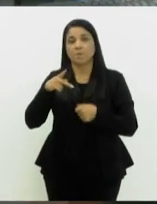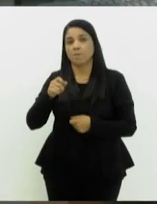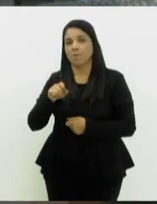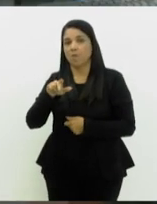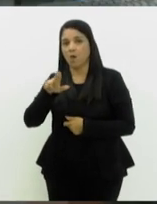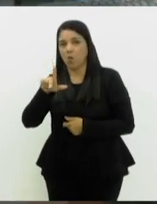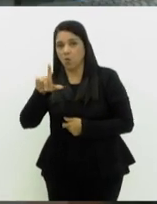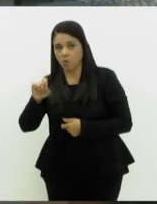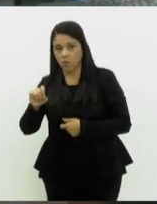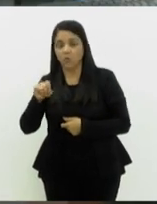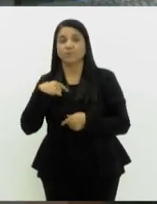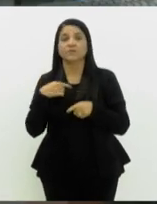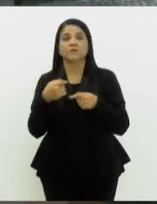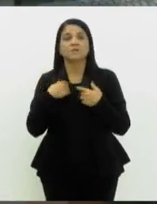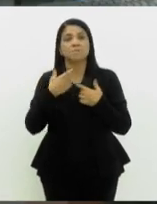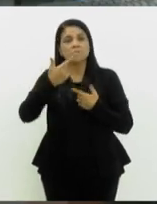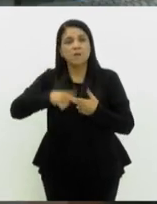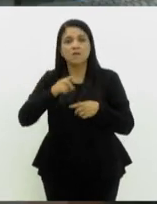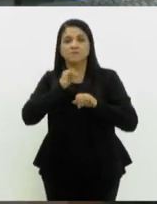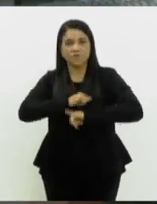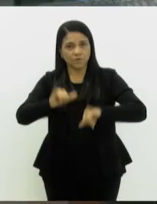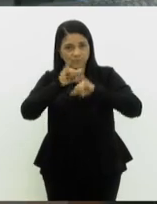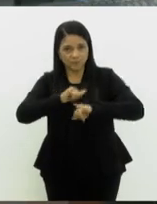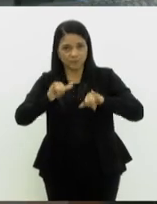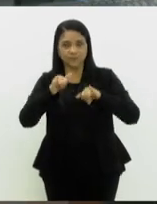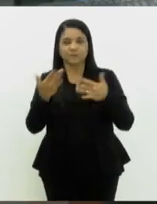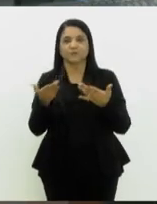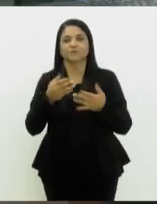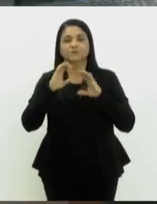mais informações sobre o Congresso. Bom dia, PVE.